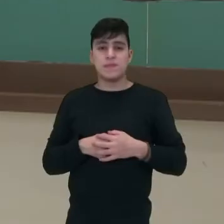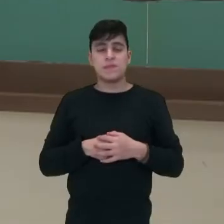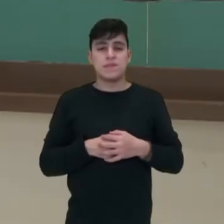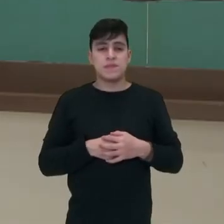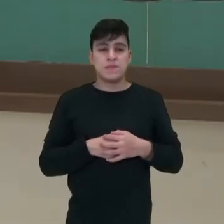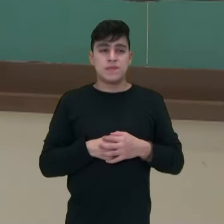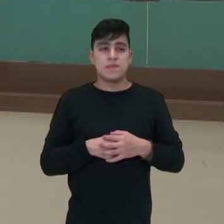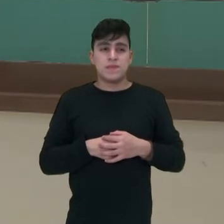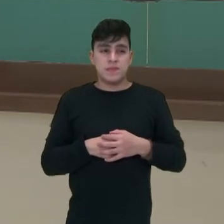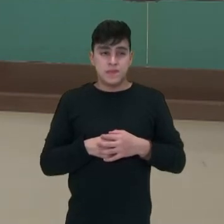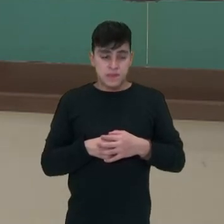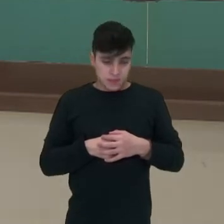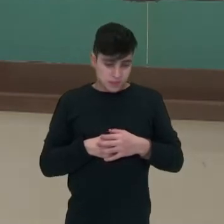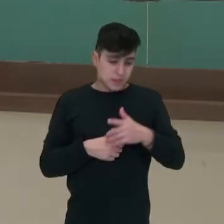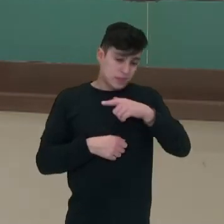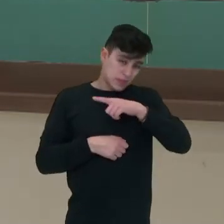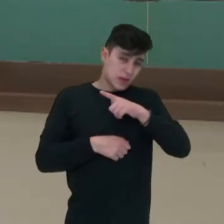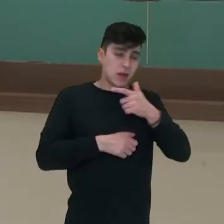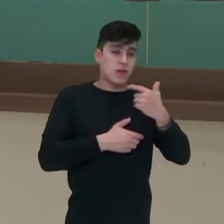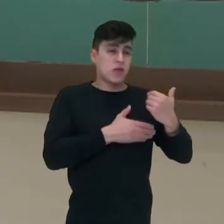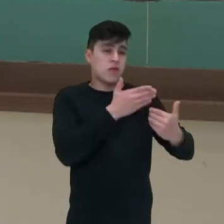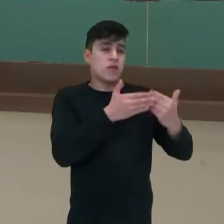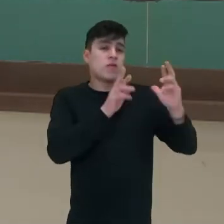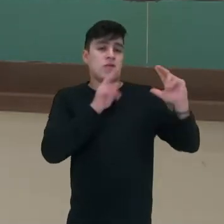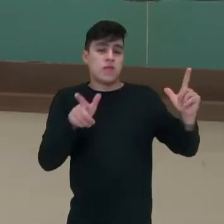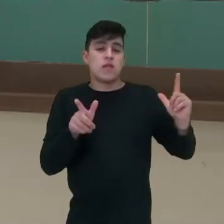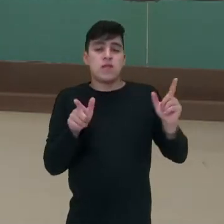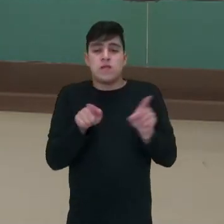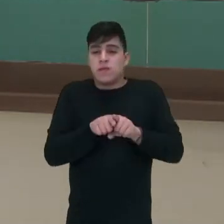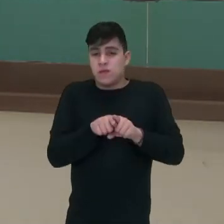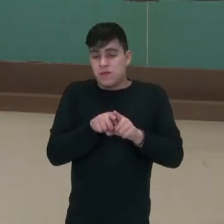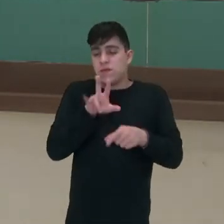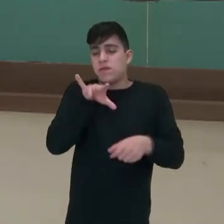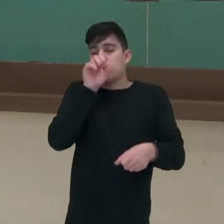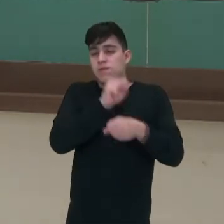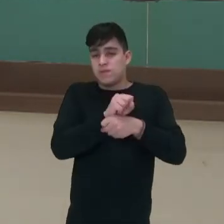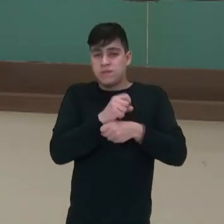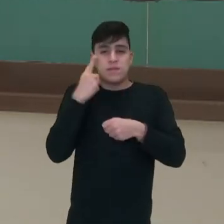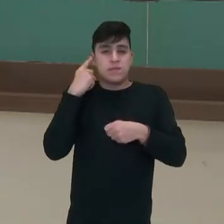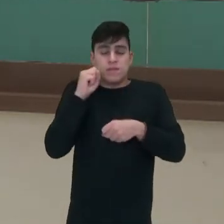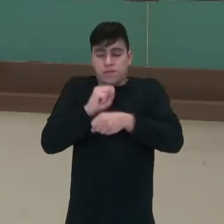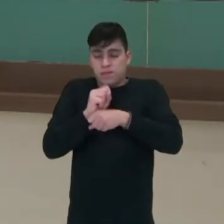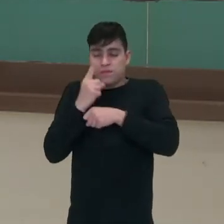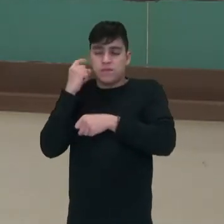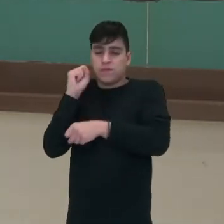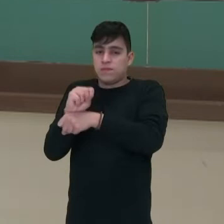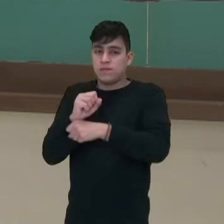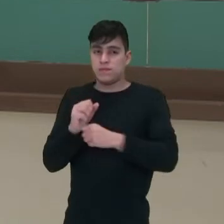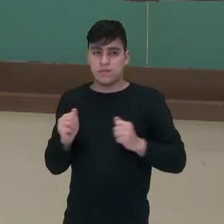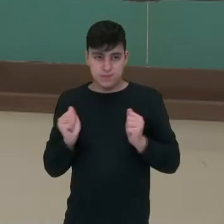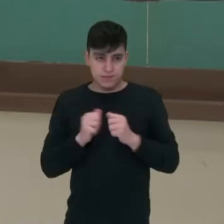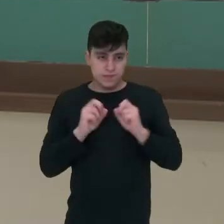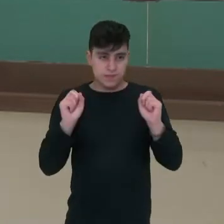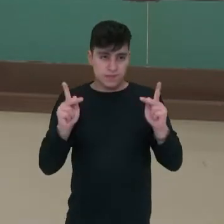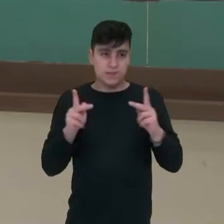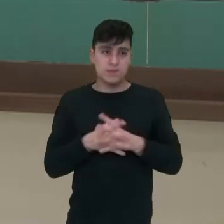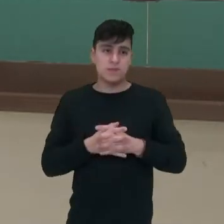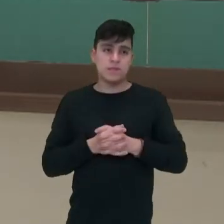Então, ritmo vai ter durações diferentes e vai ter também a pausa ali, os sons e silêncio que vão estar juntos, tá bom?